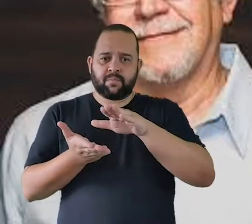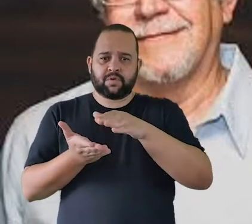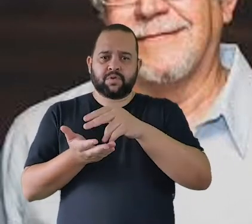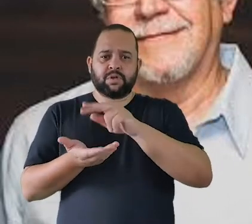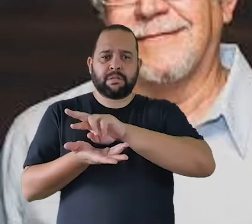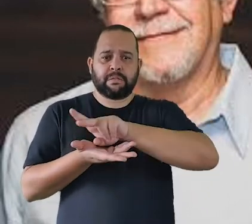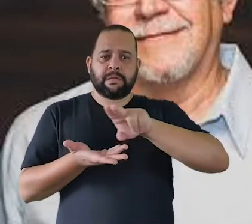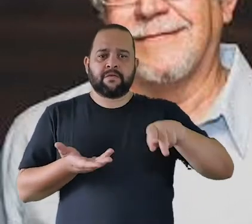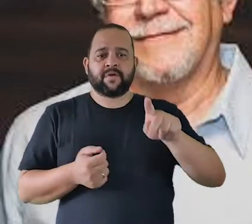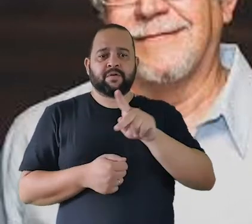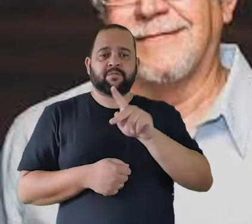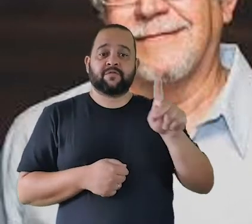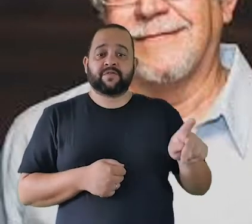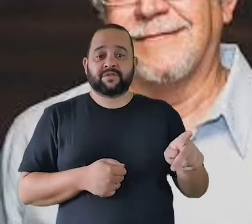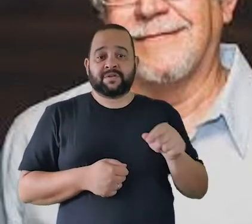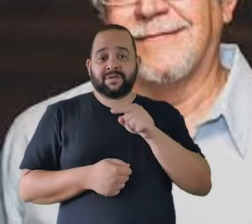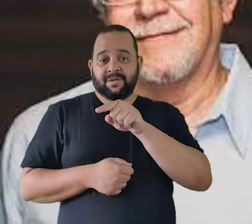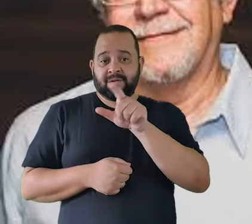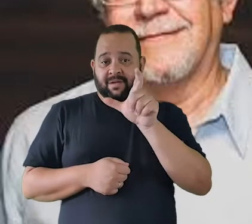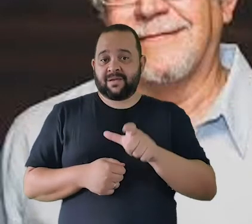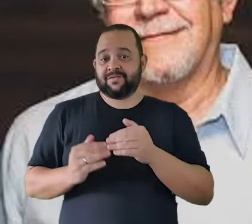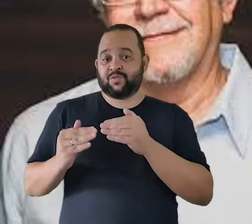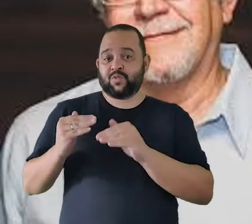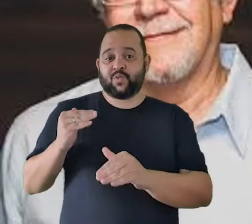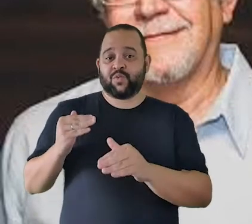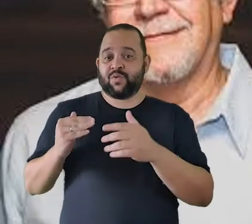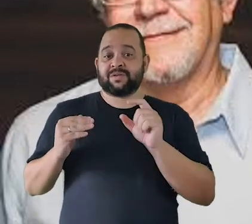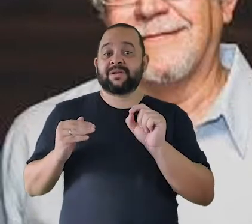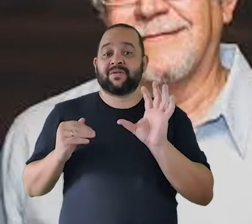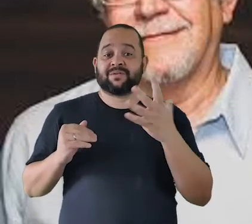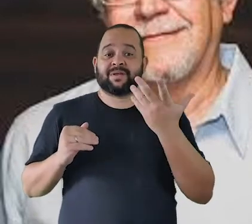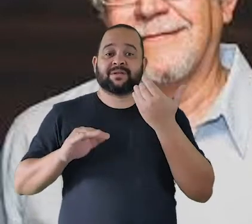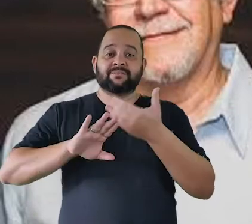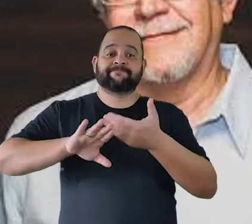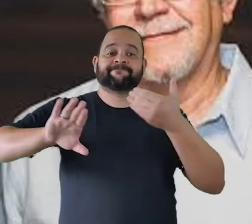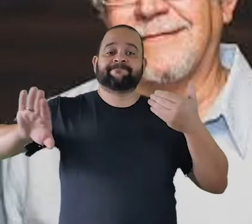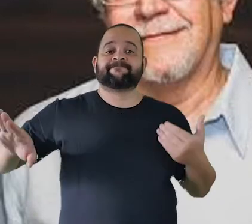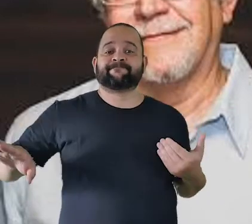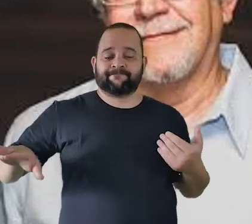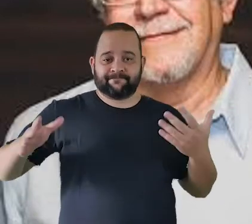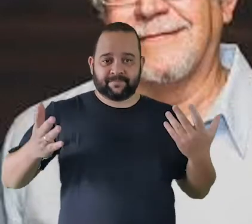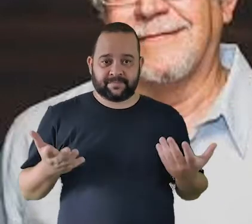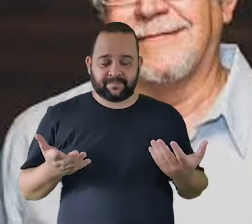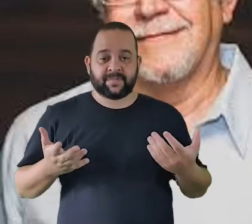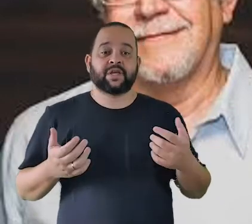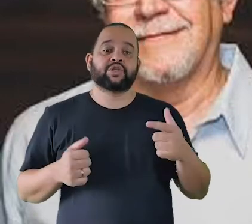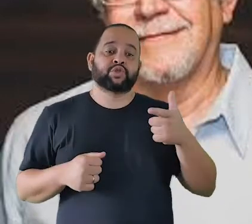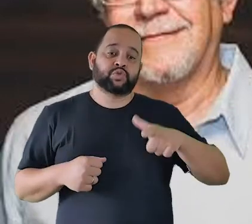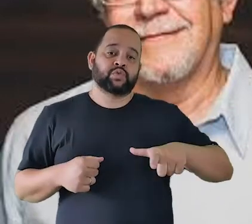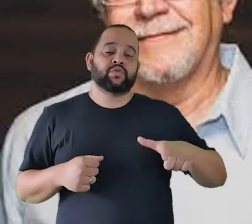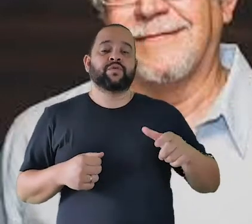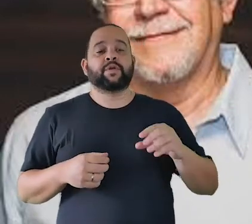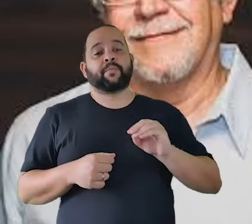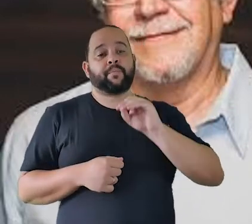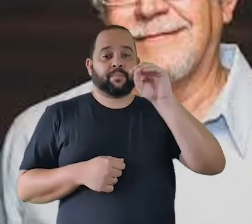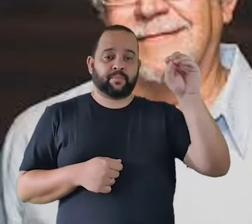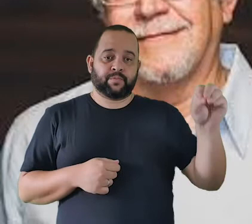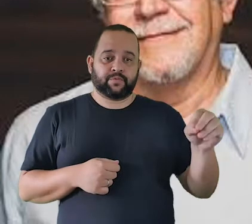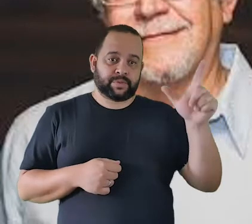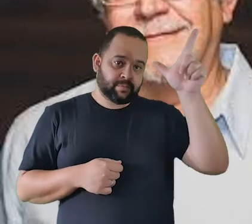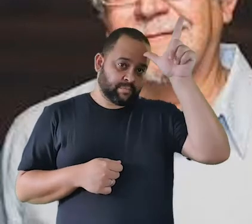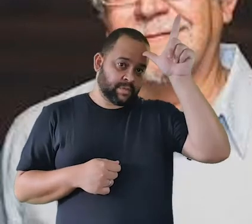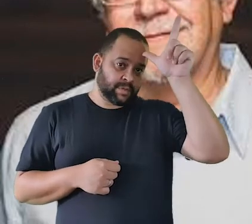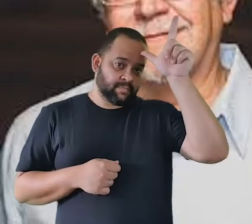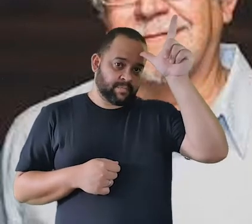e se afasta então desse cargo aí então ele muda para a Alemanha por causa da